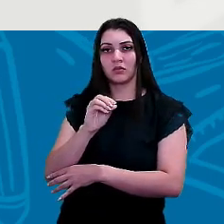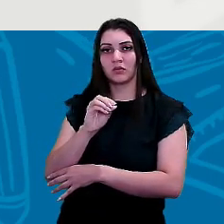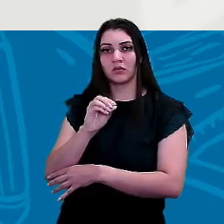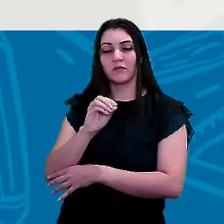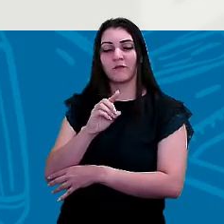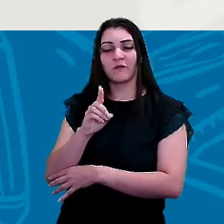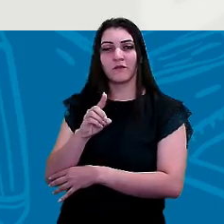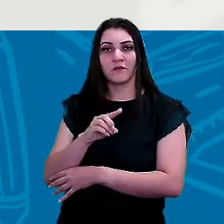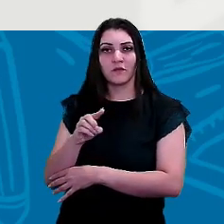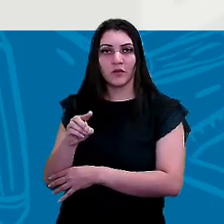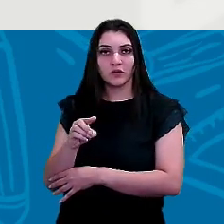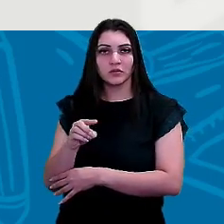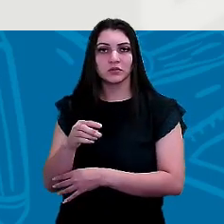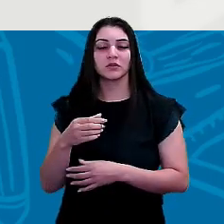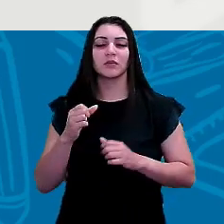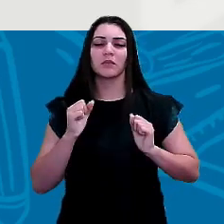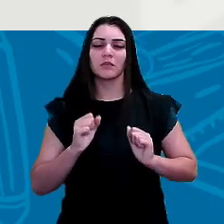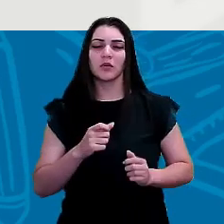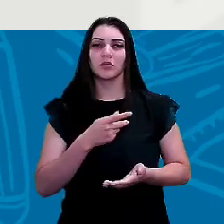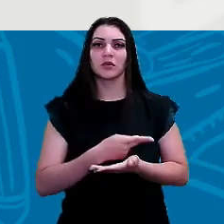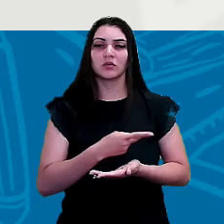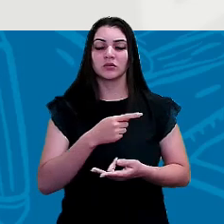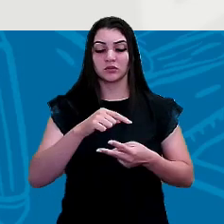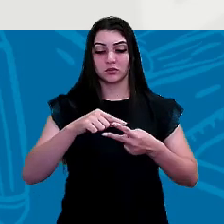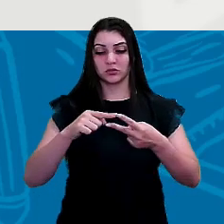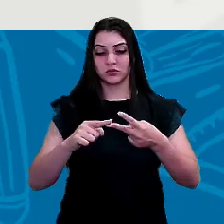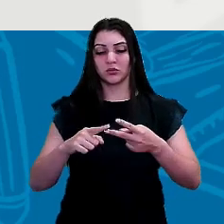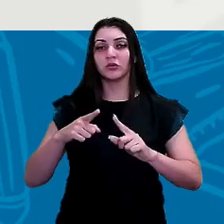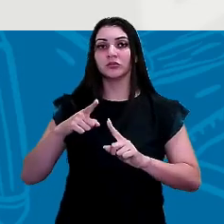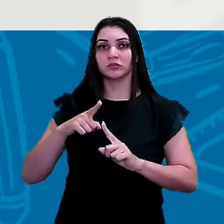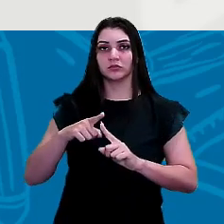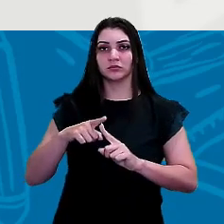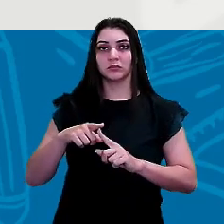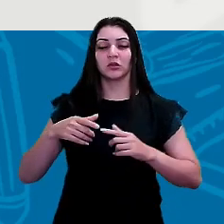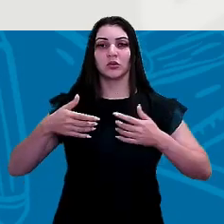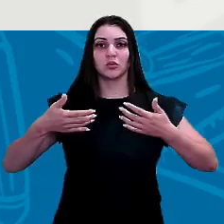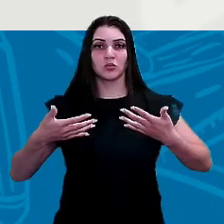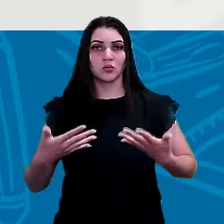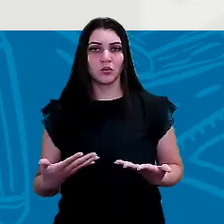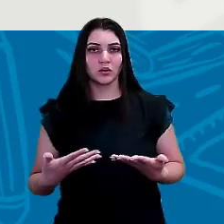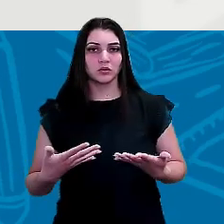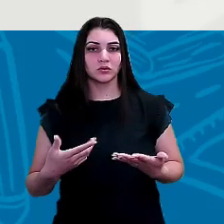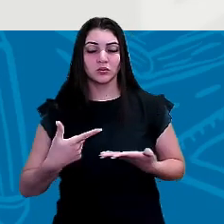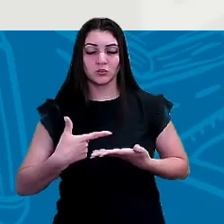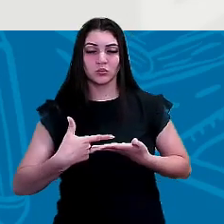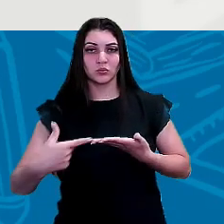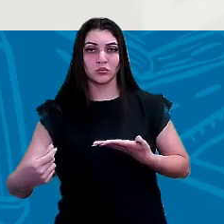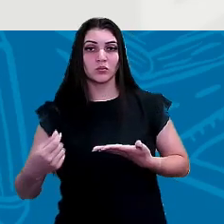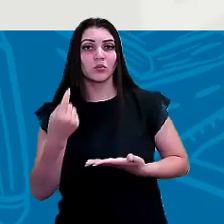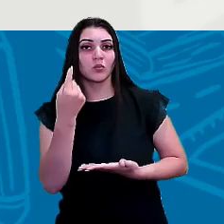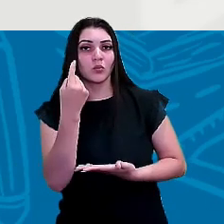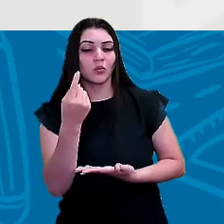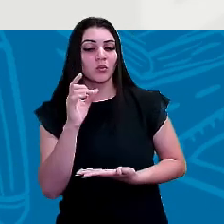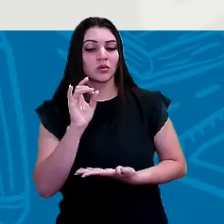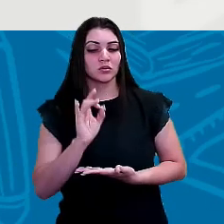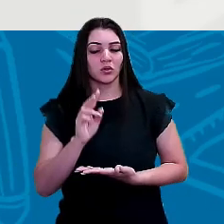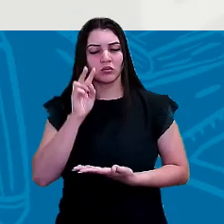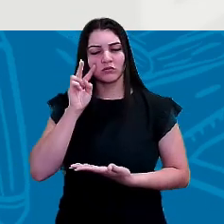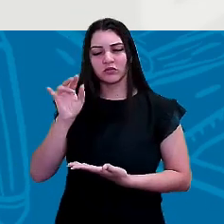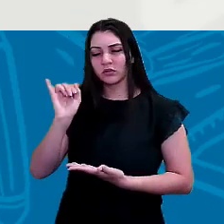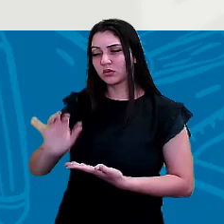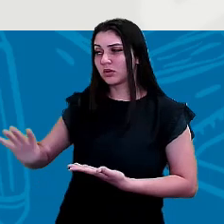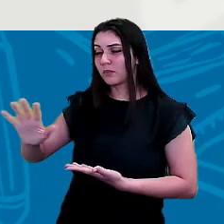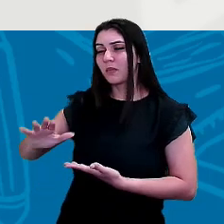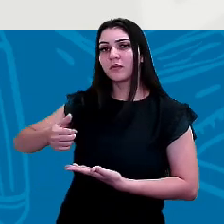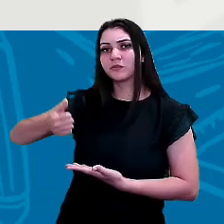é foz e ela pode acontecer de duas formas né? quando é uma saída só como a gente vê naquela imagem